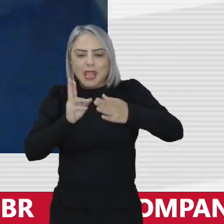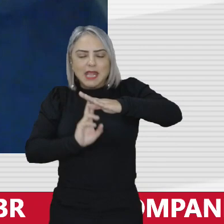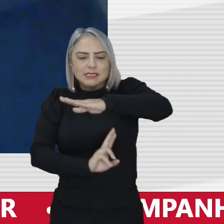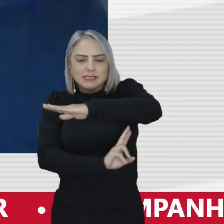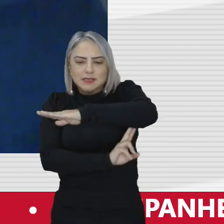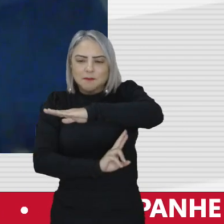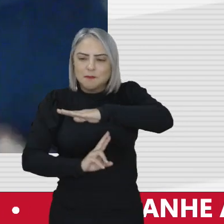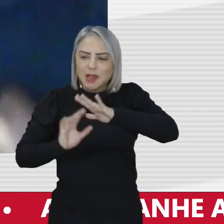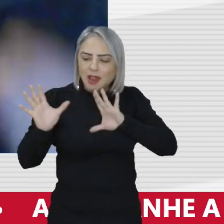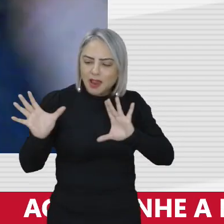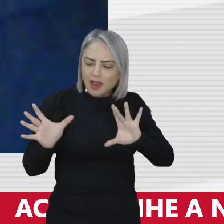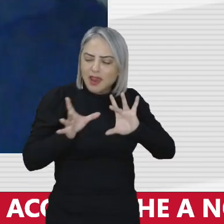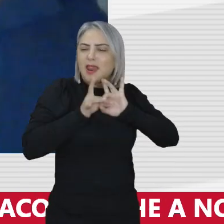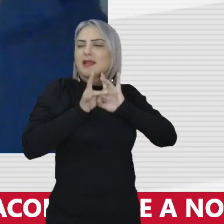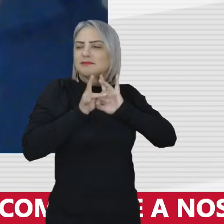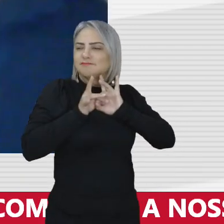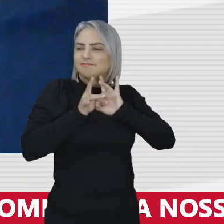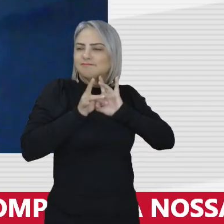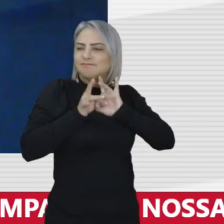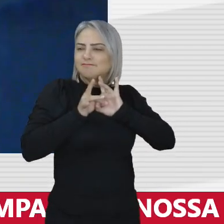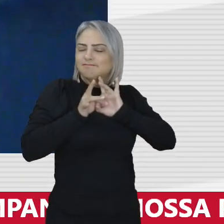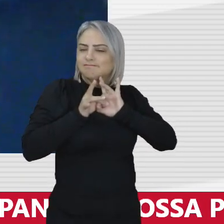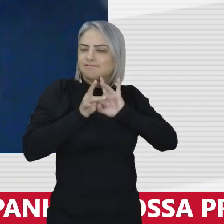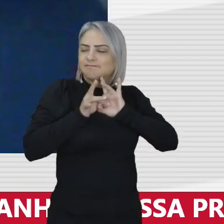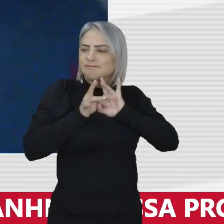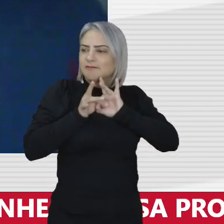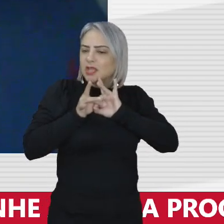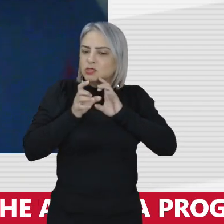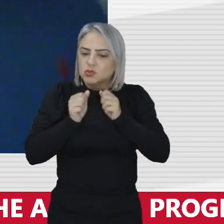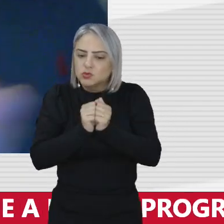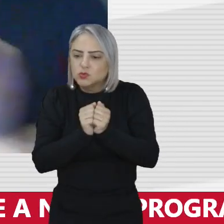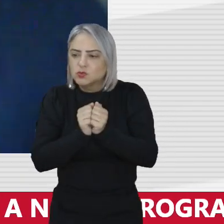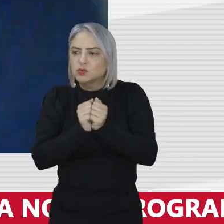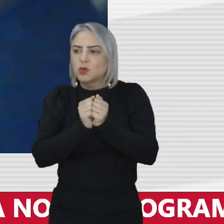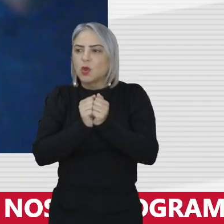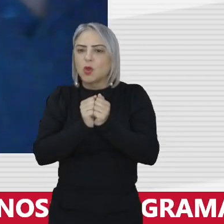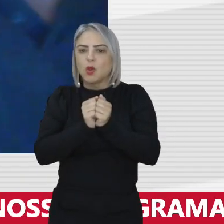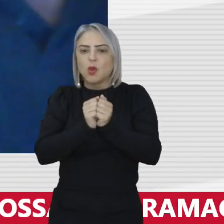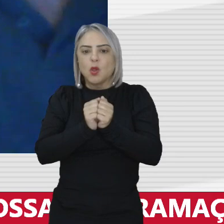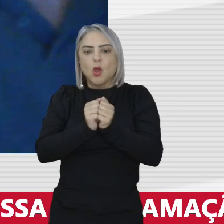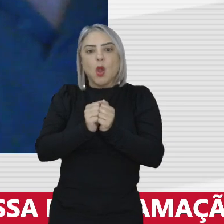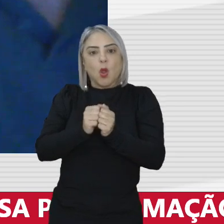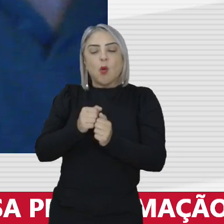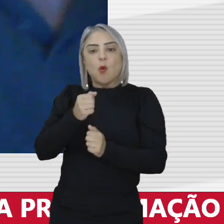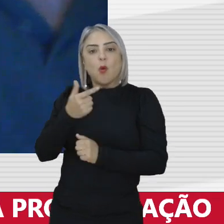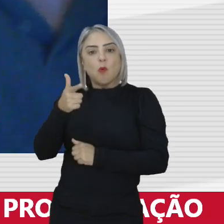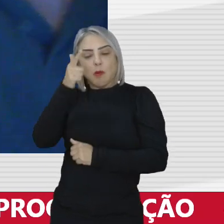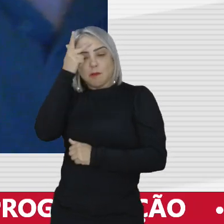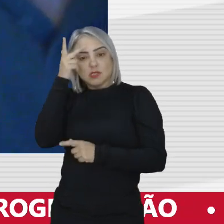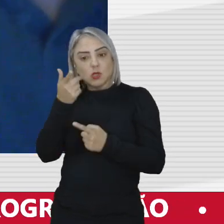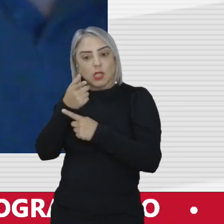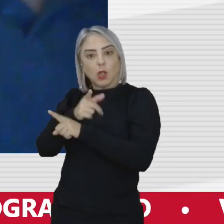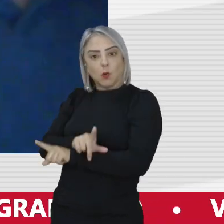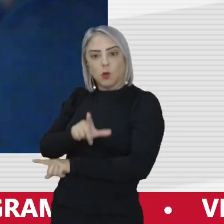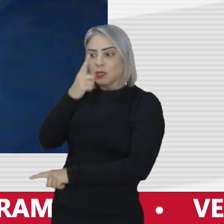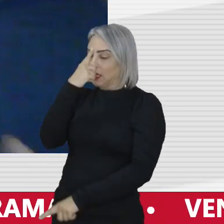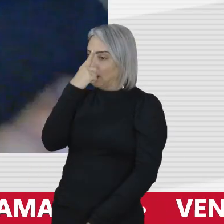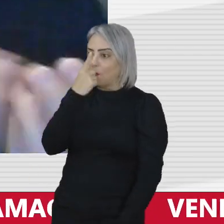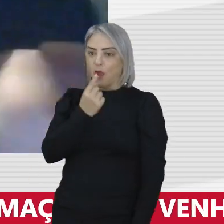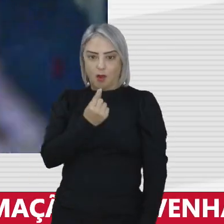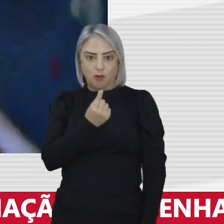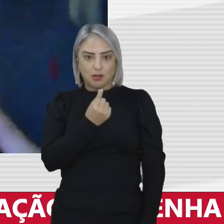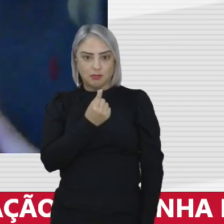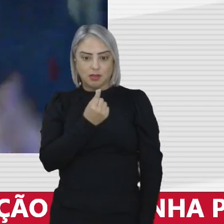essa ponte com com um opositor que é o Alckmin quer dizer